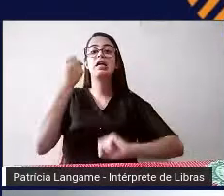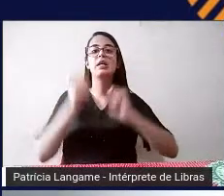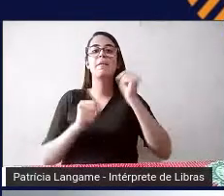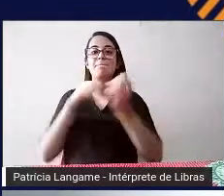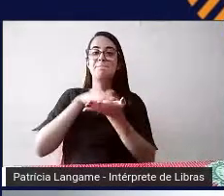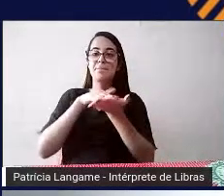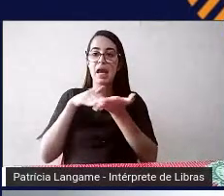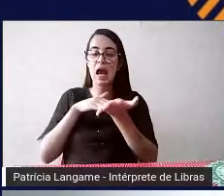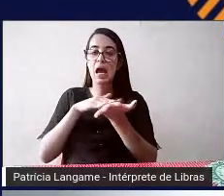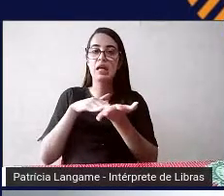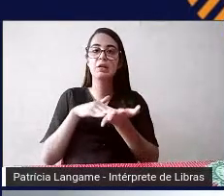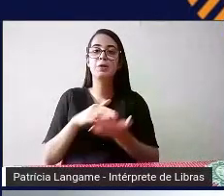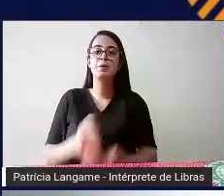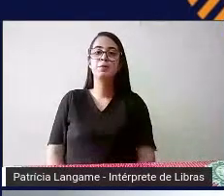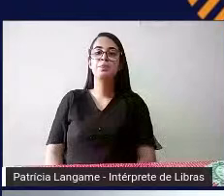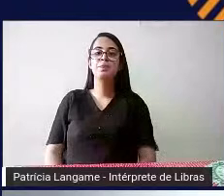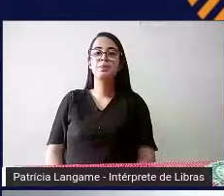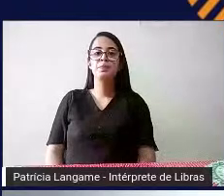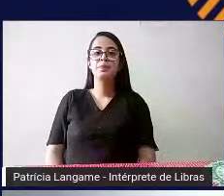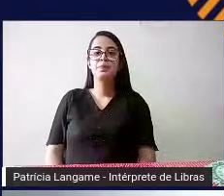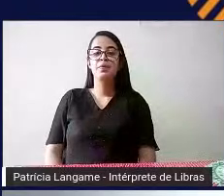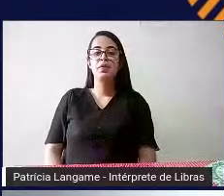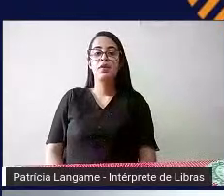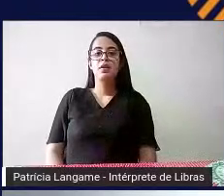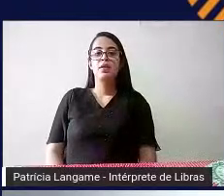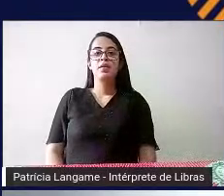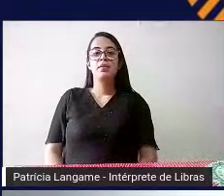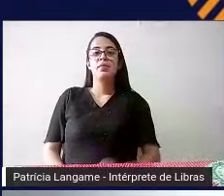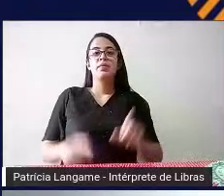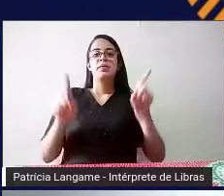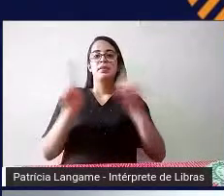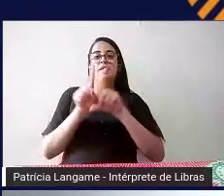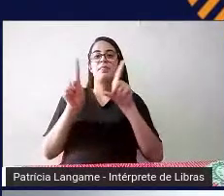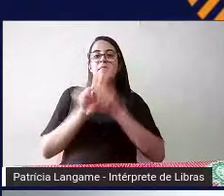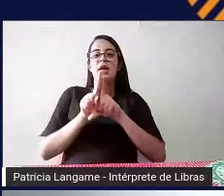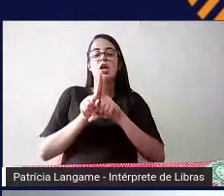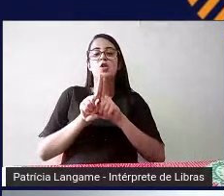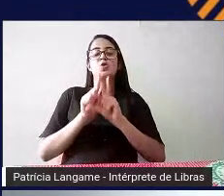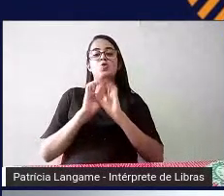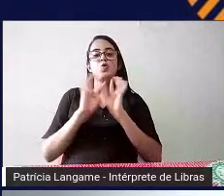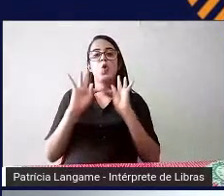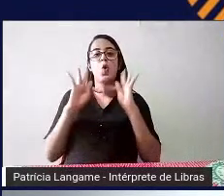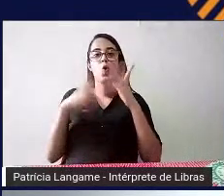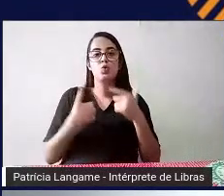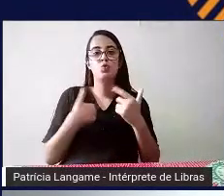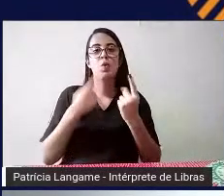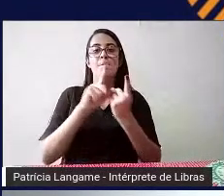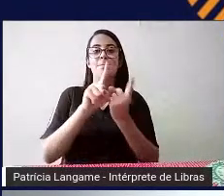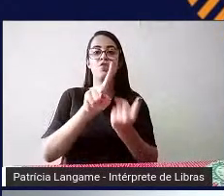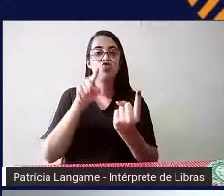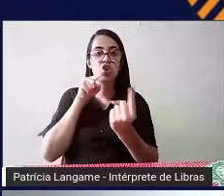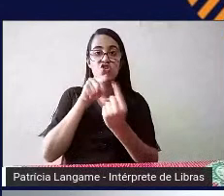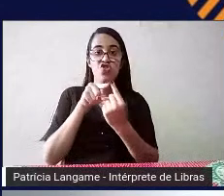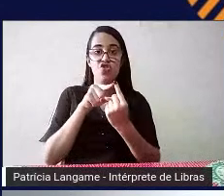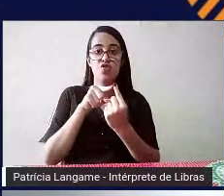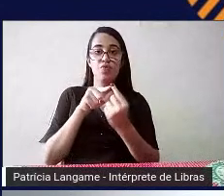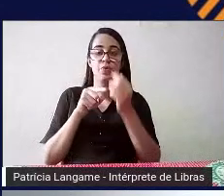e a reglete punção esses todos com o intuito com a finalidade de